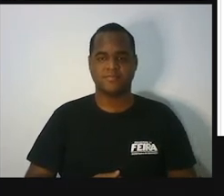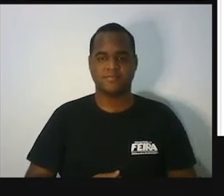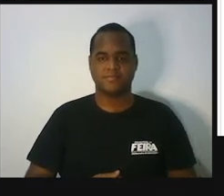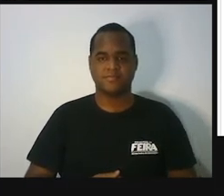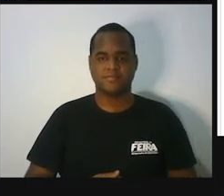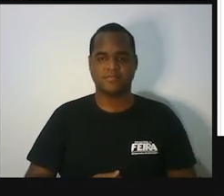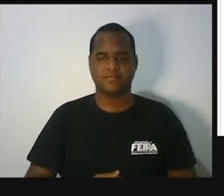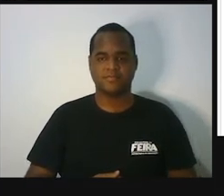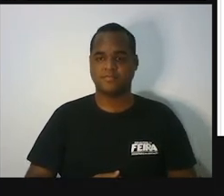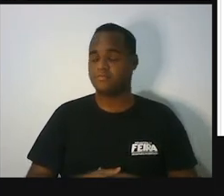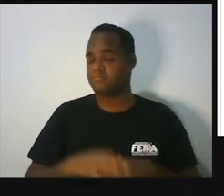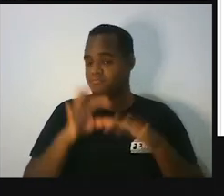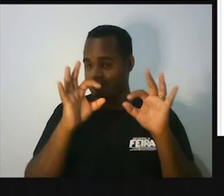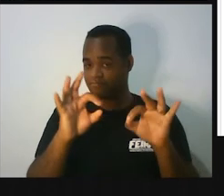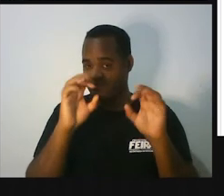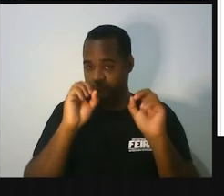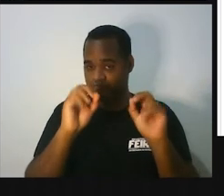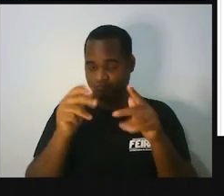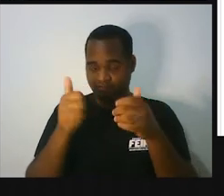Tranquilo?